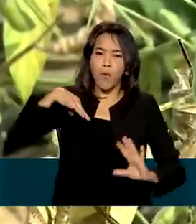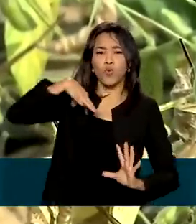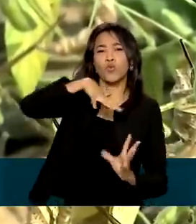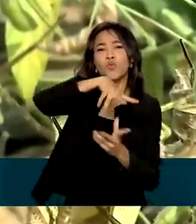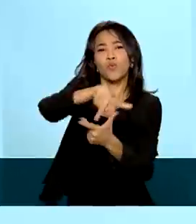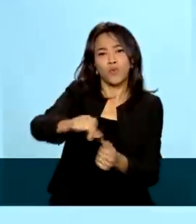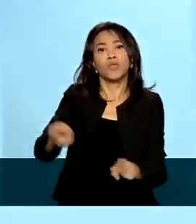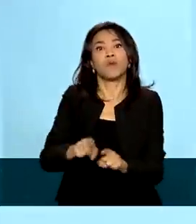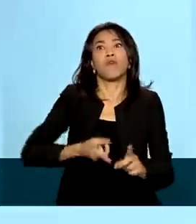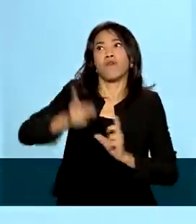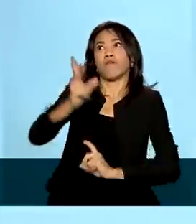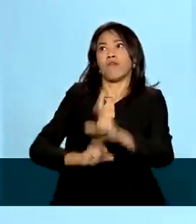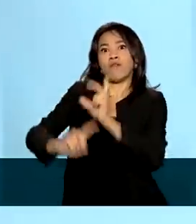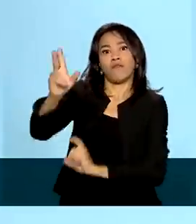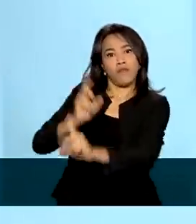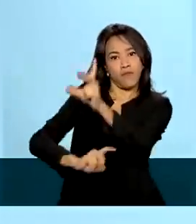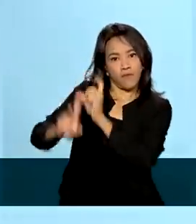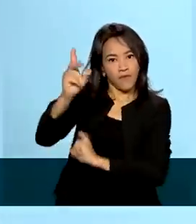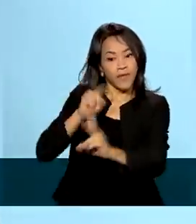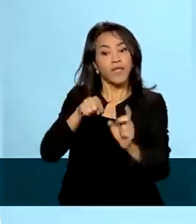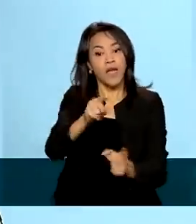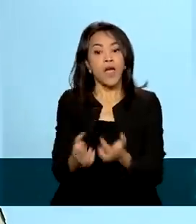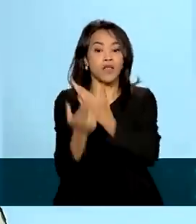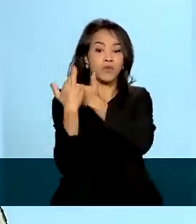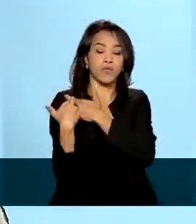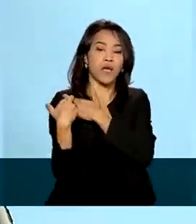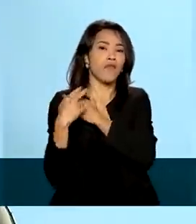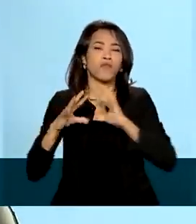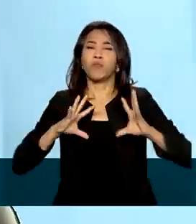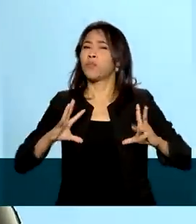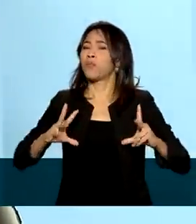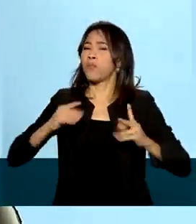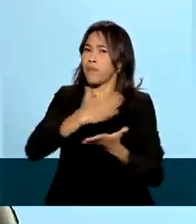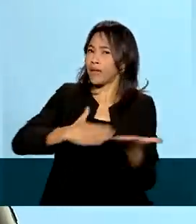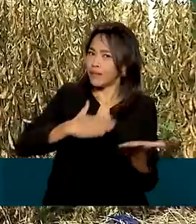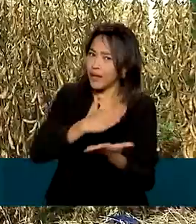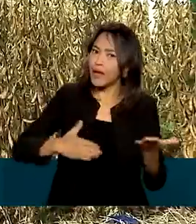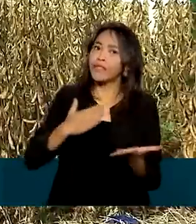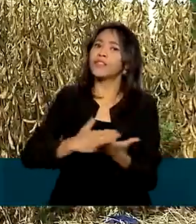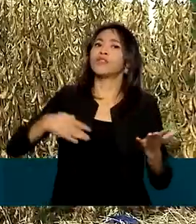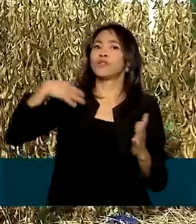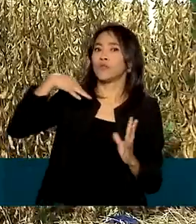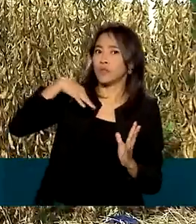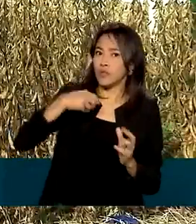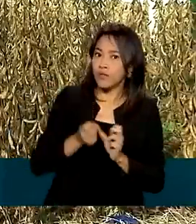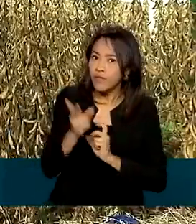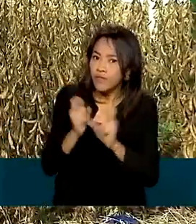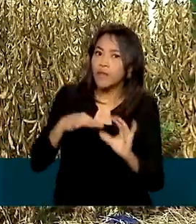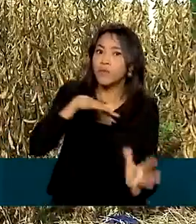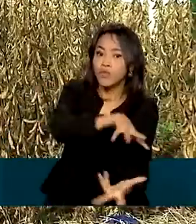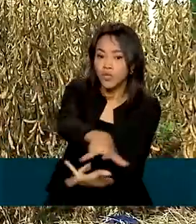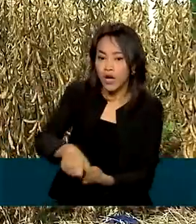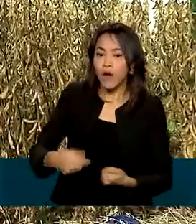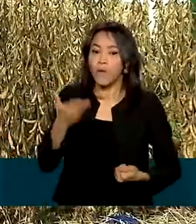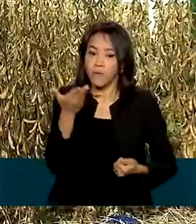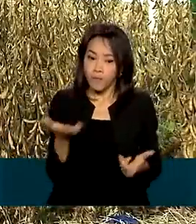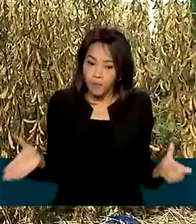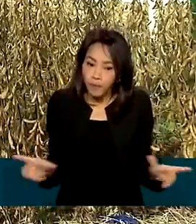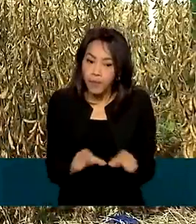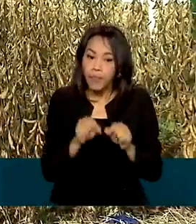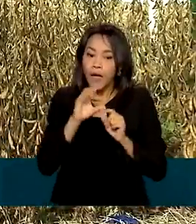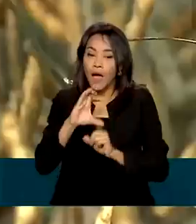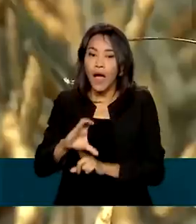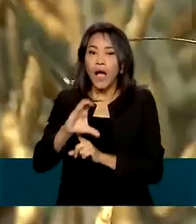maior exportador, sendo responsável por metade de todo o comércio mundial da soja. Segundo a Companhia Nacional de Abastecimento,